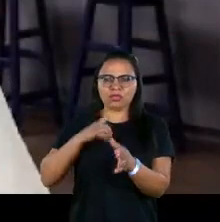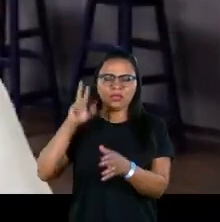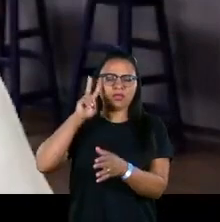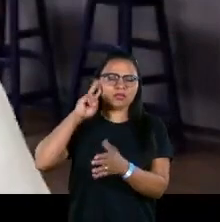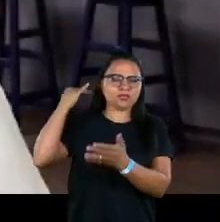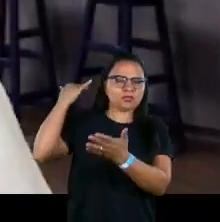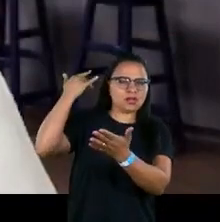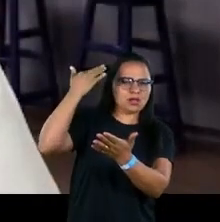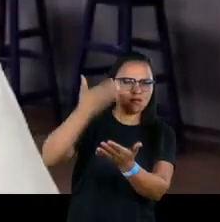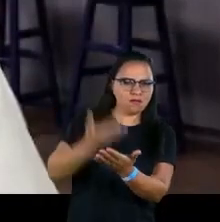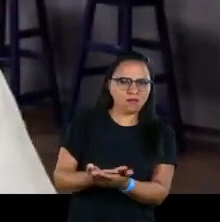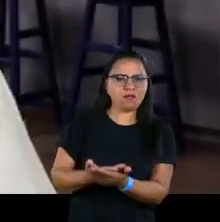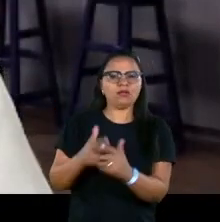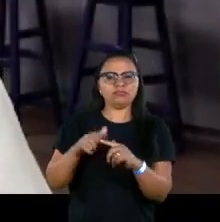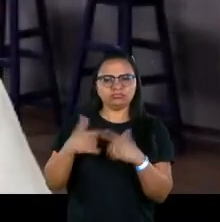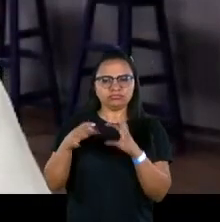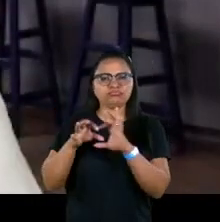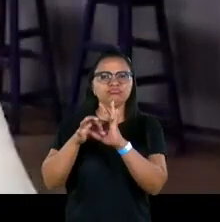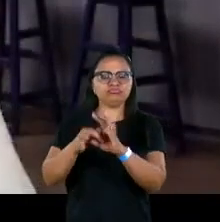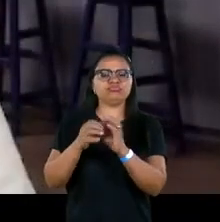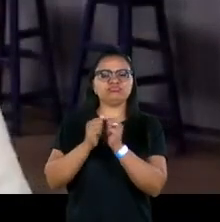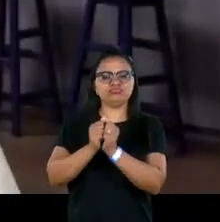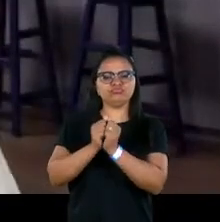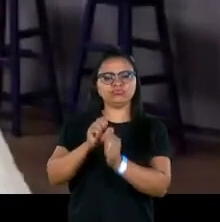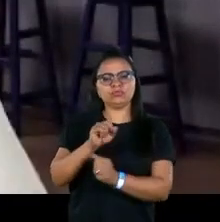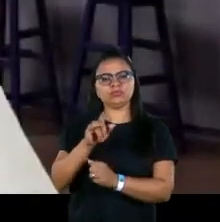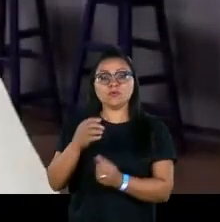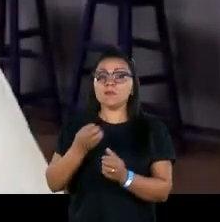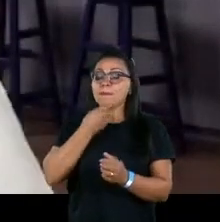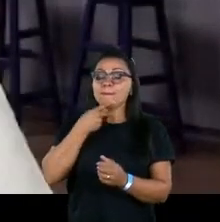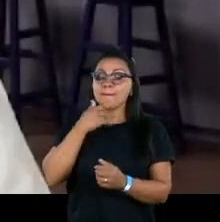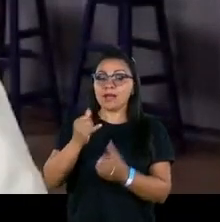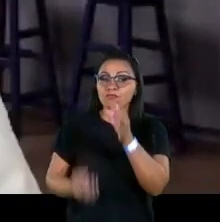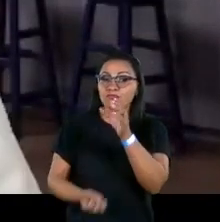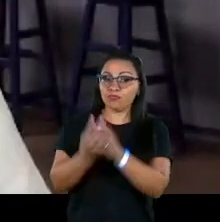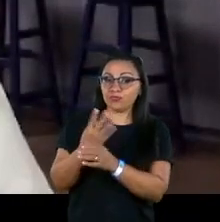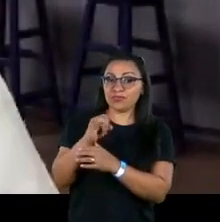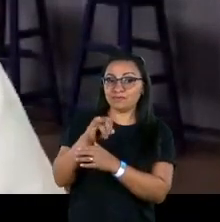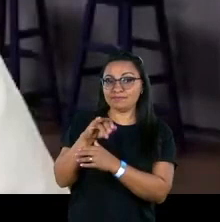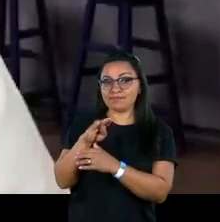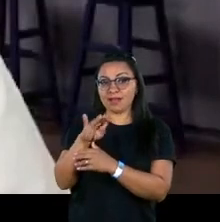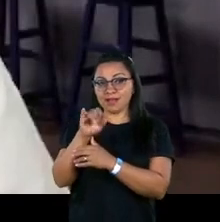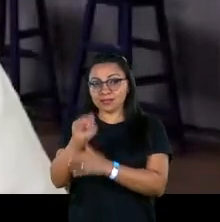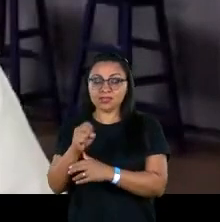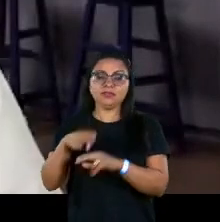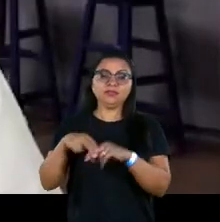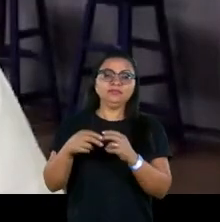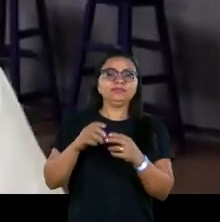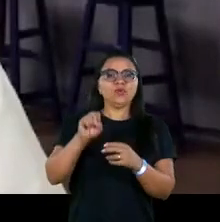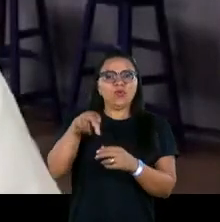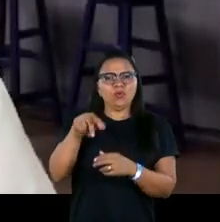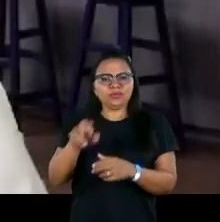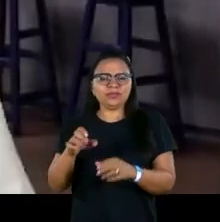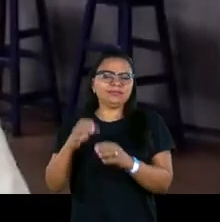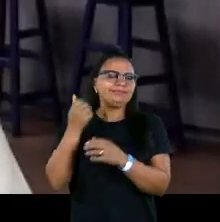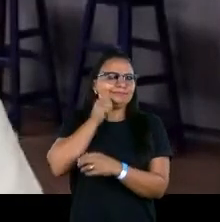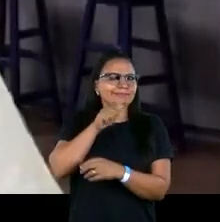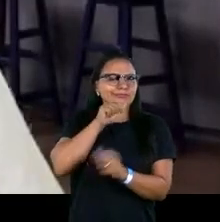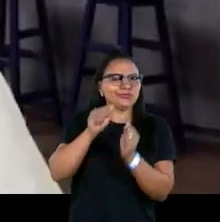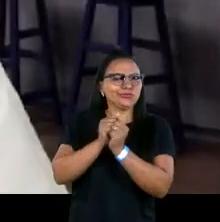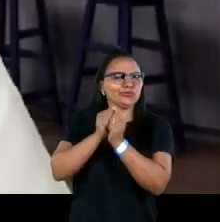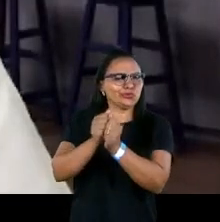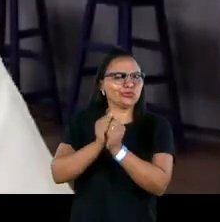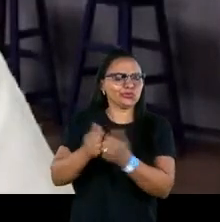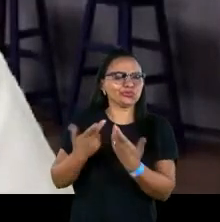uma história bastante longa com a Ação da Cidadania. Meu pai fundou o IBASE, que é a ONG mãe da Ação da Cidadania, junto com o